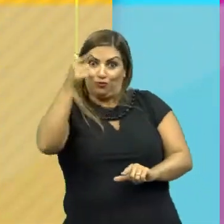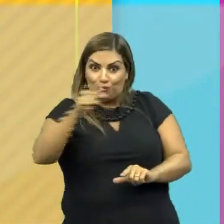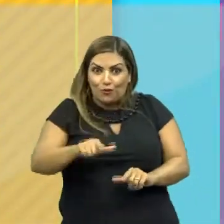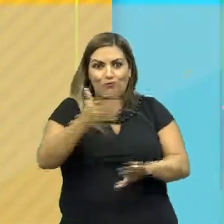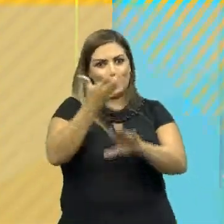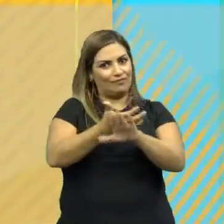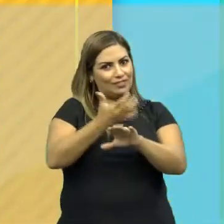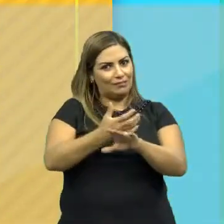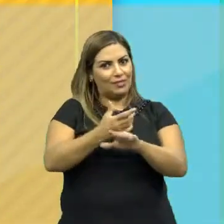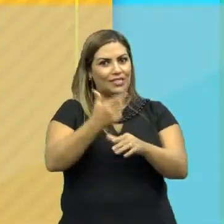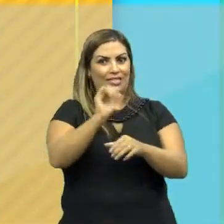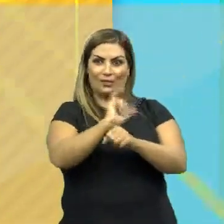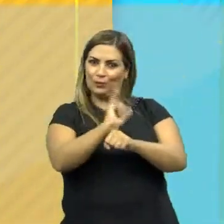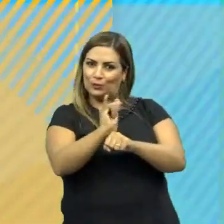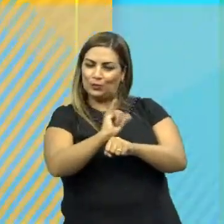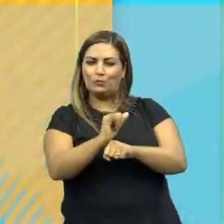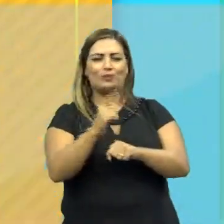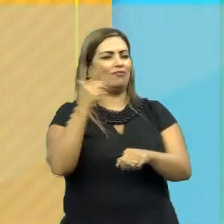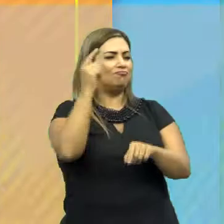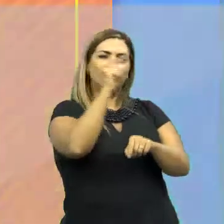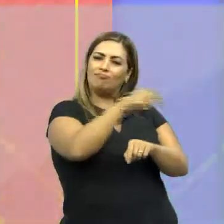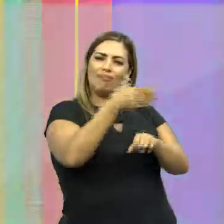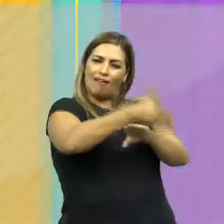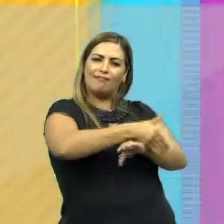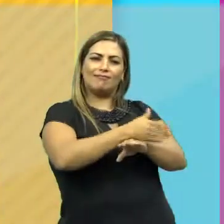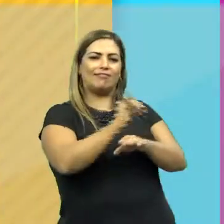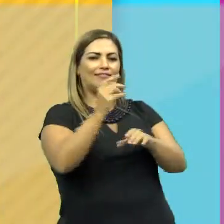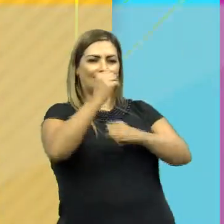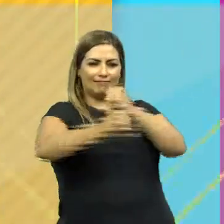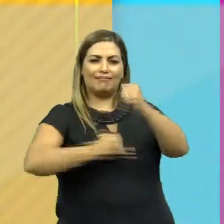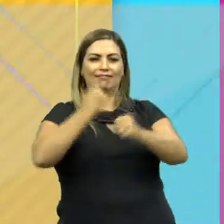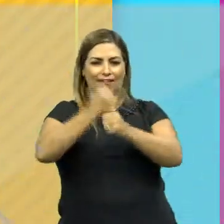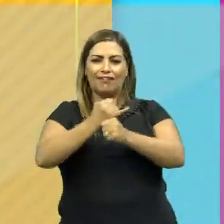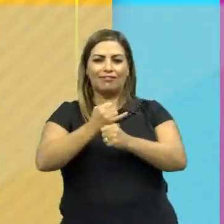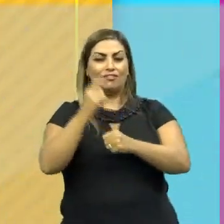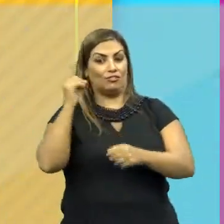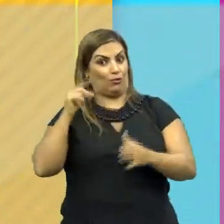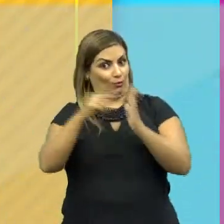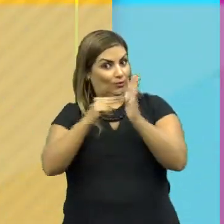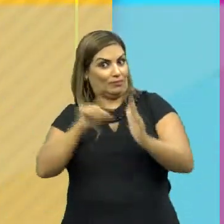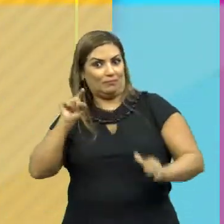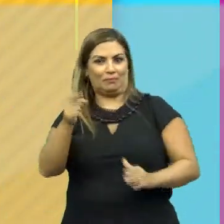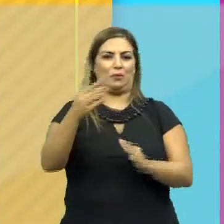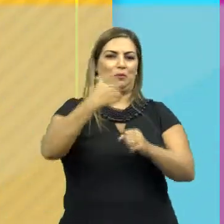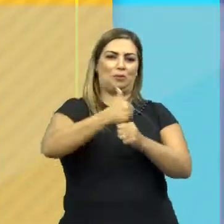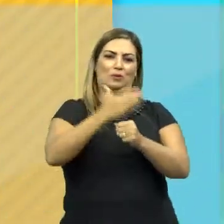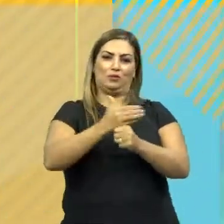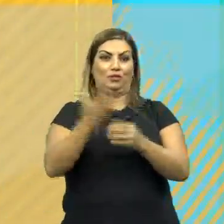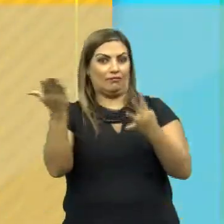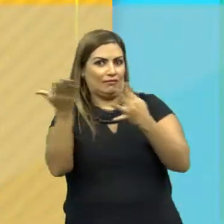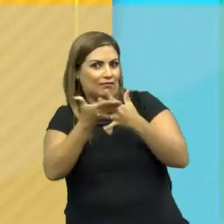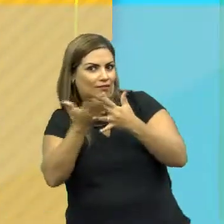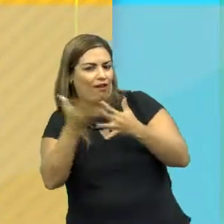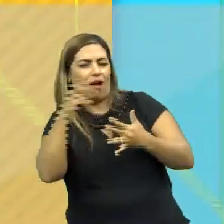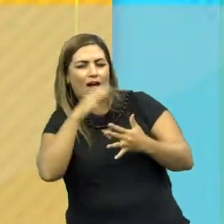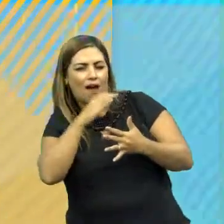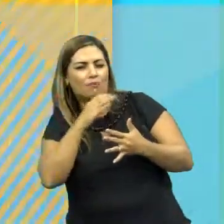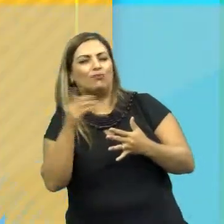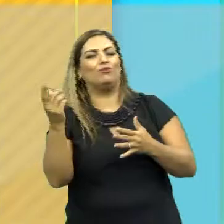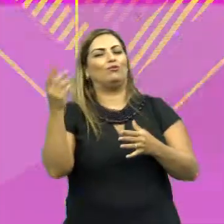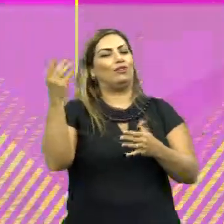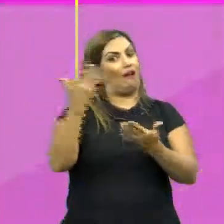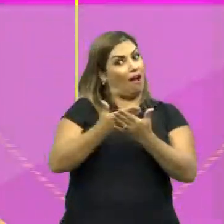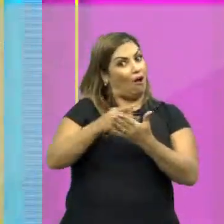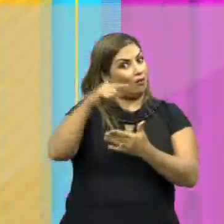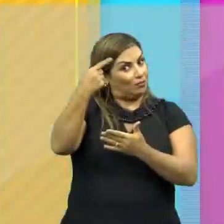todo o conteúdo dessa disciplina em nosso canal no YouTube. Acessa lá e garanta sua nota mil em biologia. Vou fazer um intervalinho rápido,